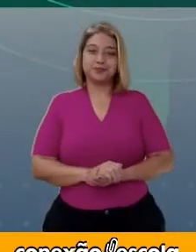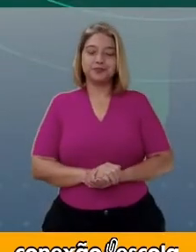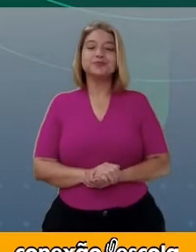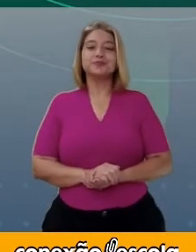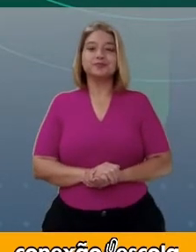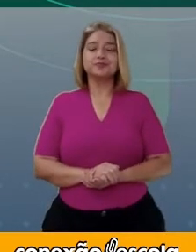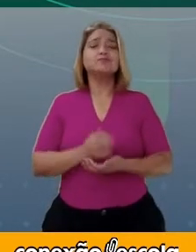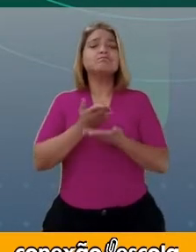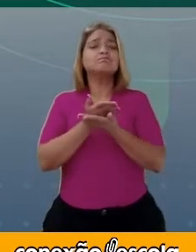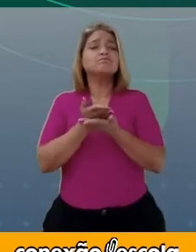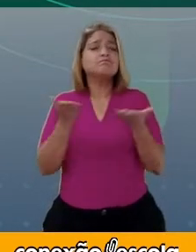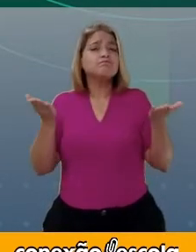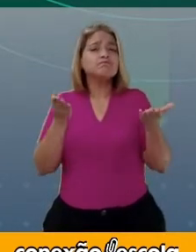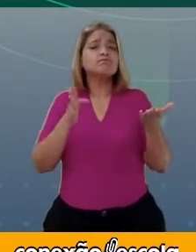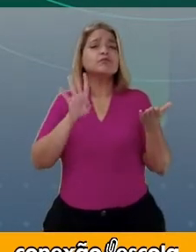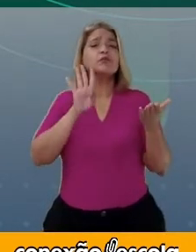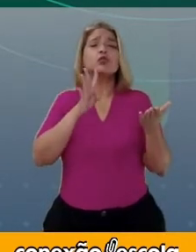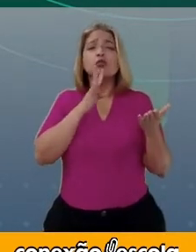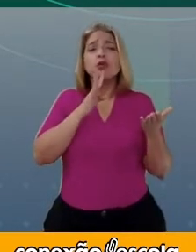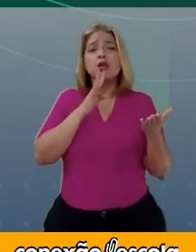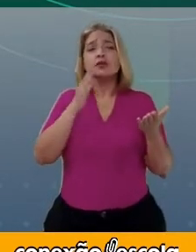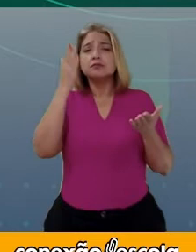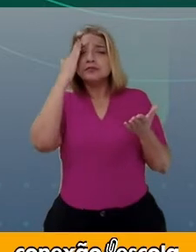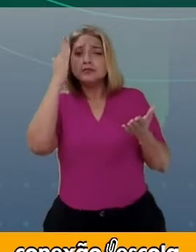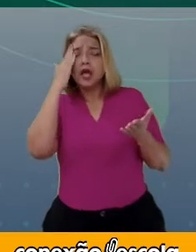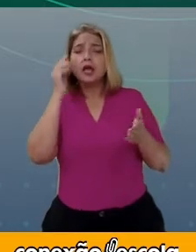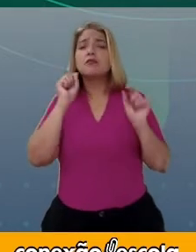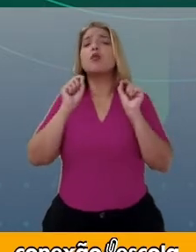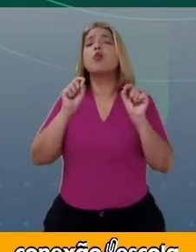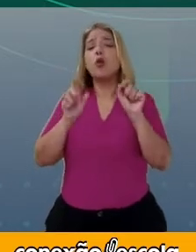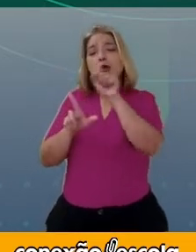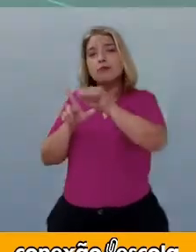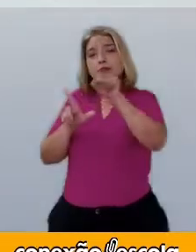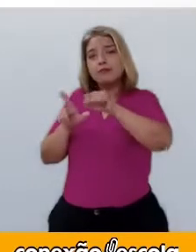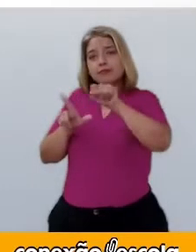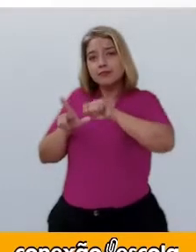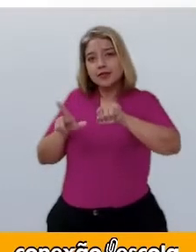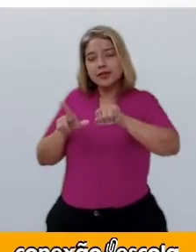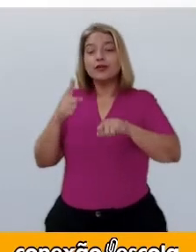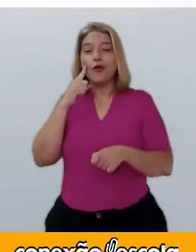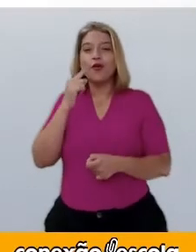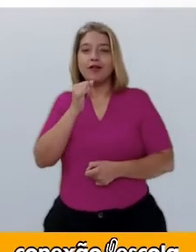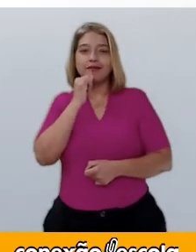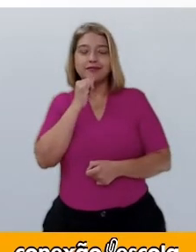E você sabe? Você recorda sobre o bilhete? Vamos ver este exemplo.